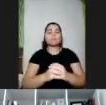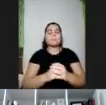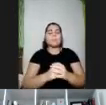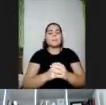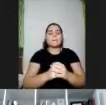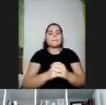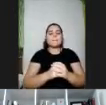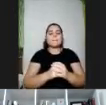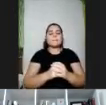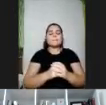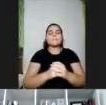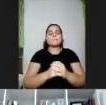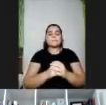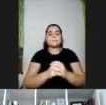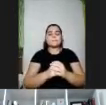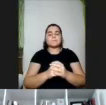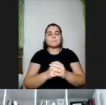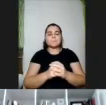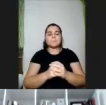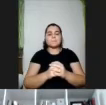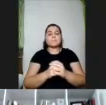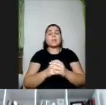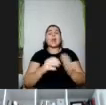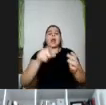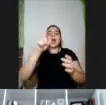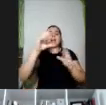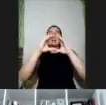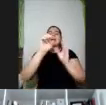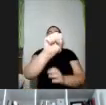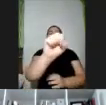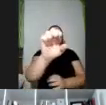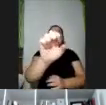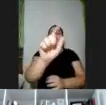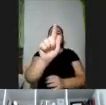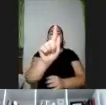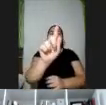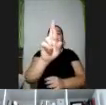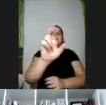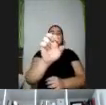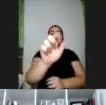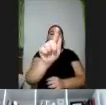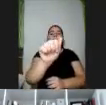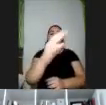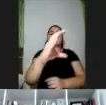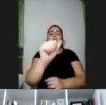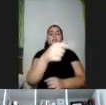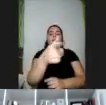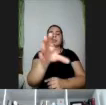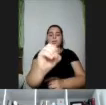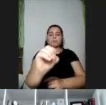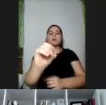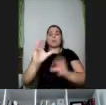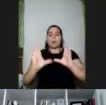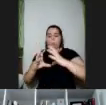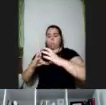de segregação, de as pessoas com deficiência começam a ser reconhecidas como dignatárias